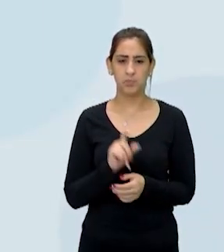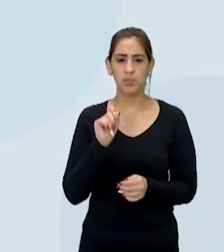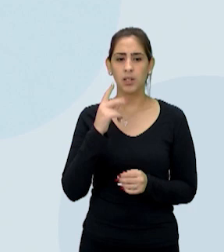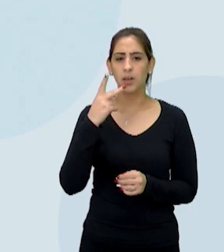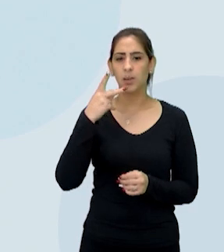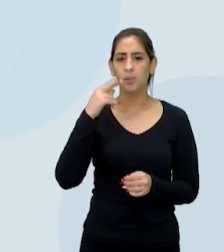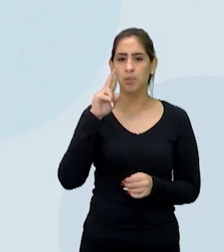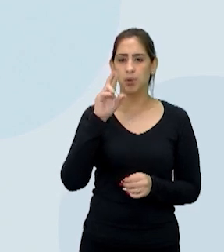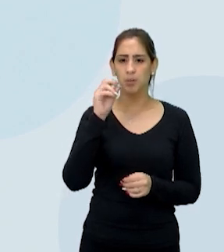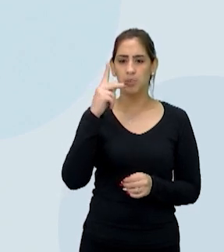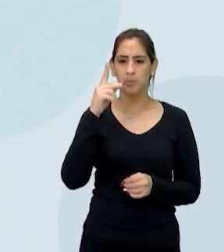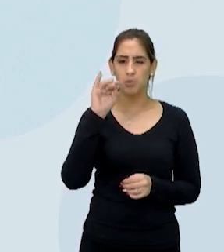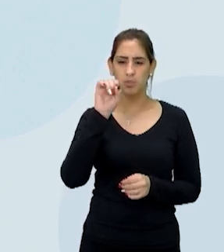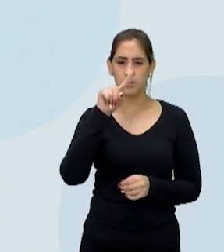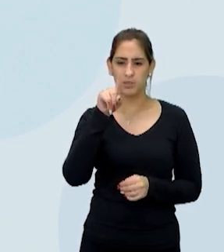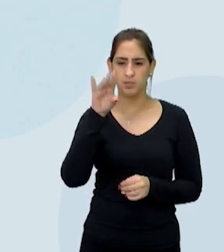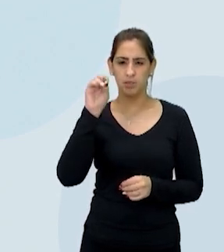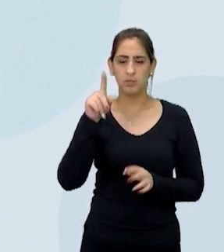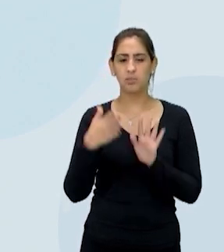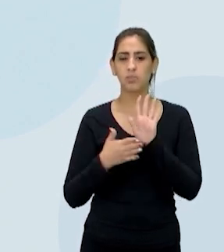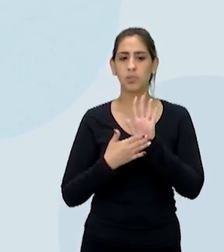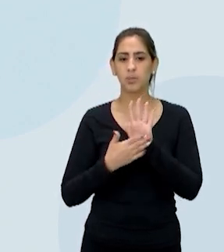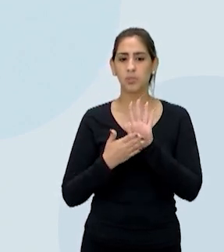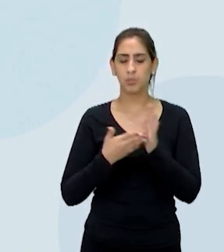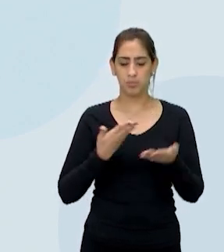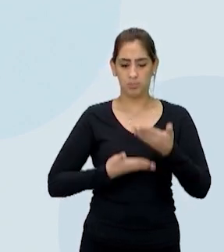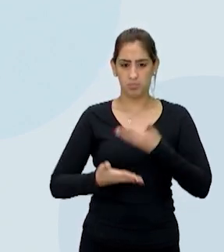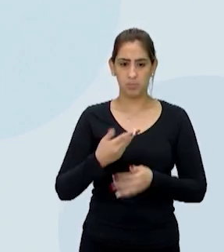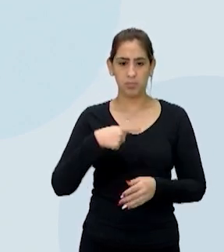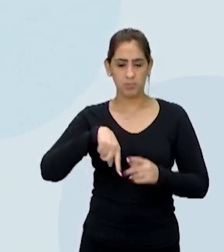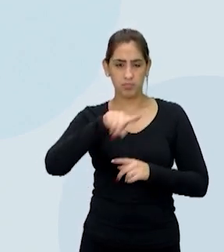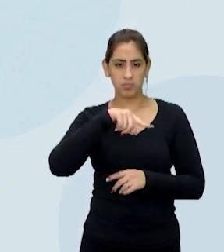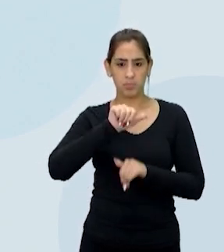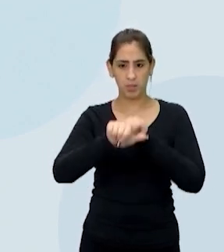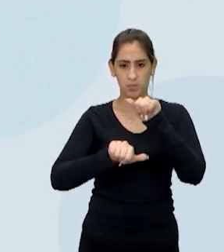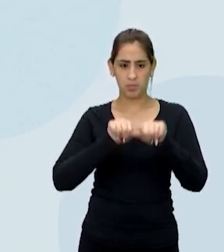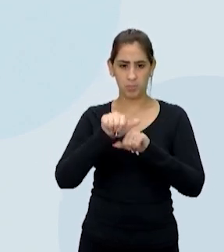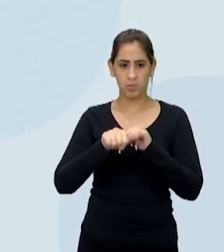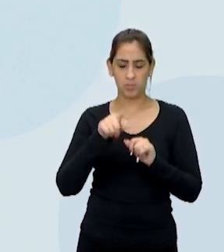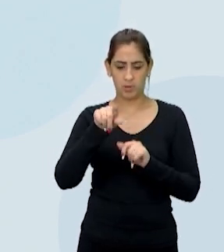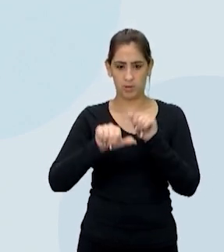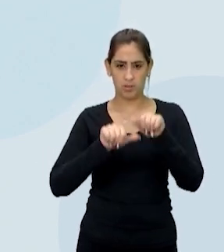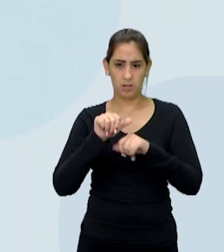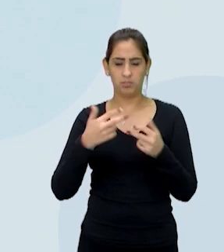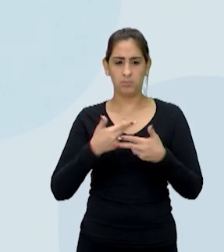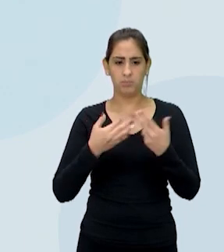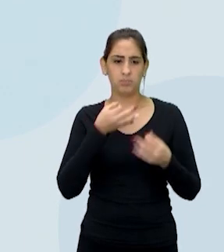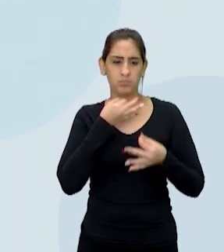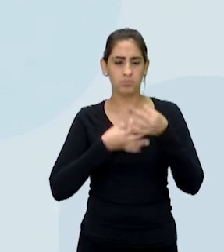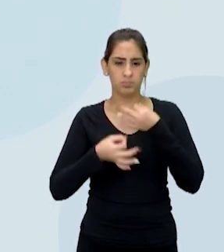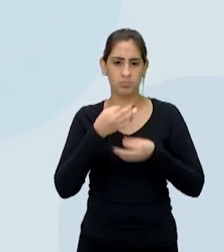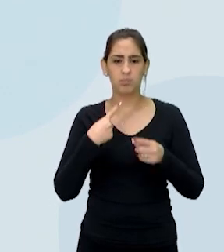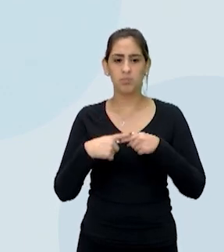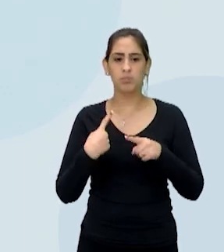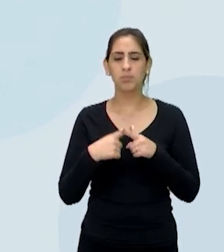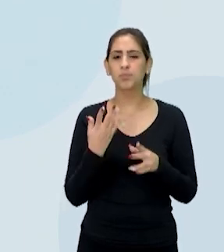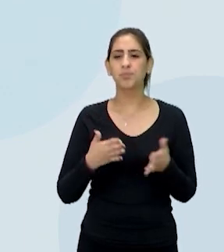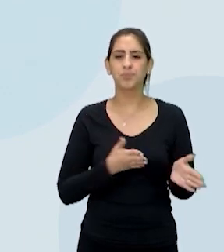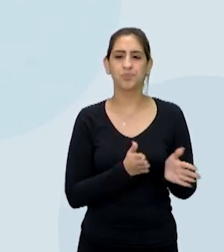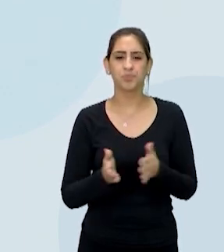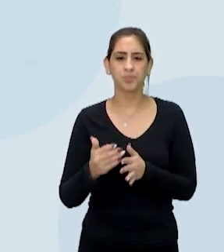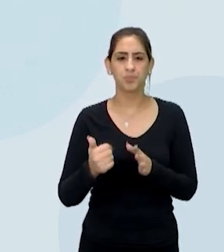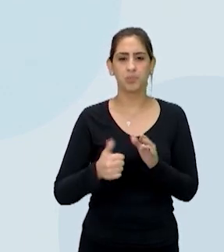proposição, professor? Uma proposta de intervenção para mudar esse quadro Quais são os caminhos para